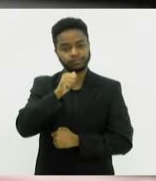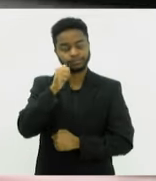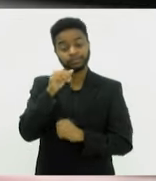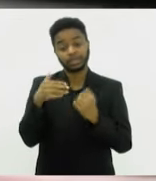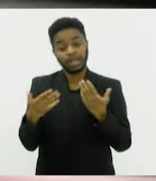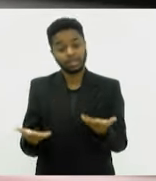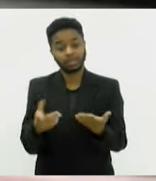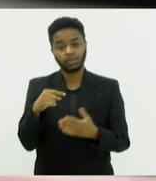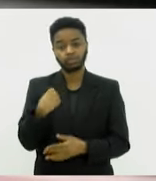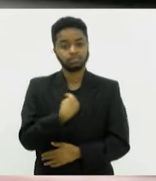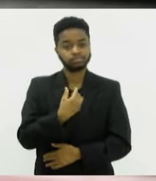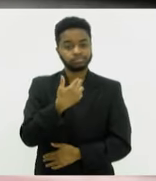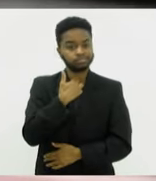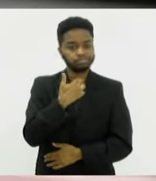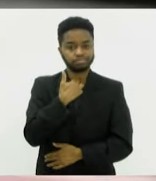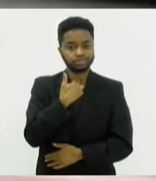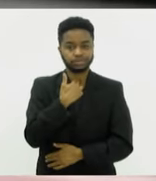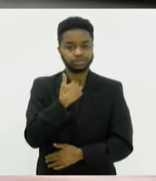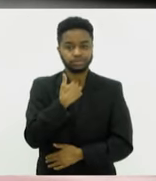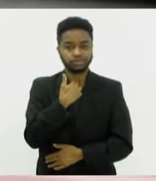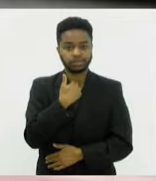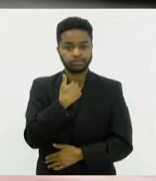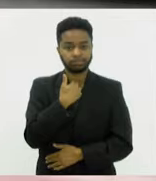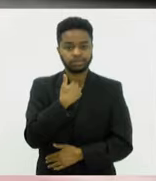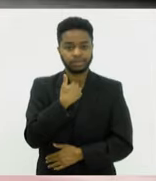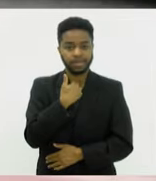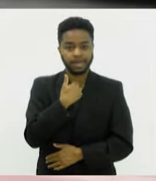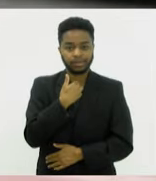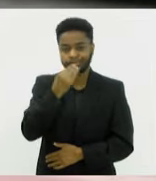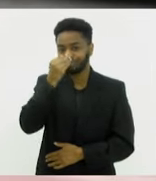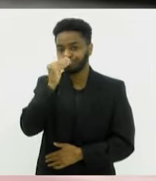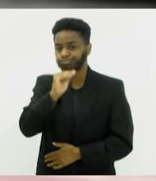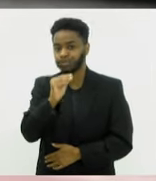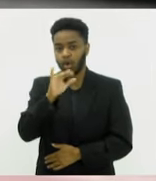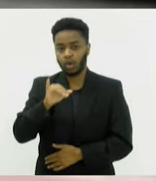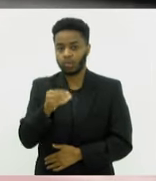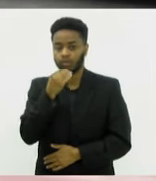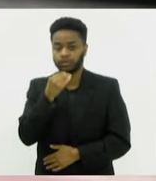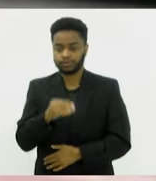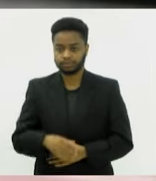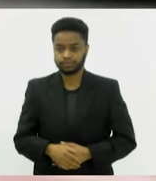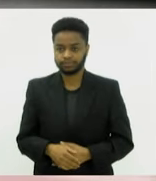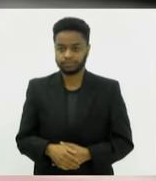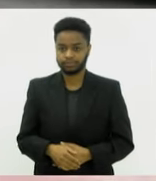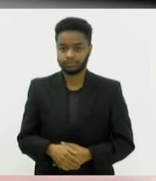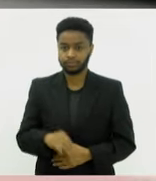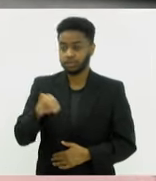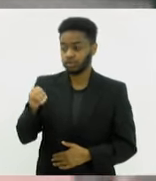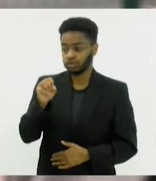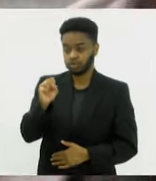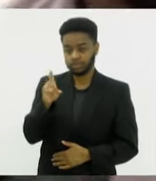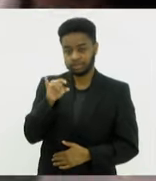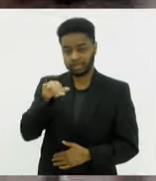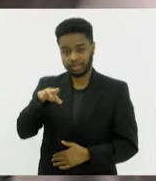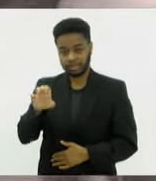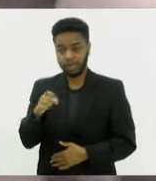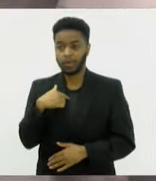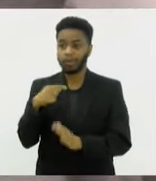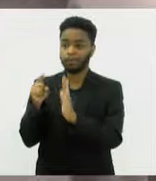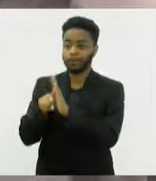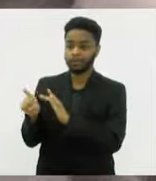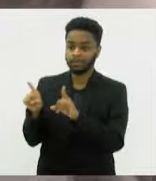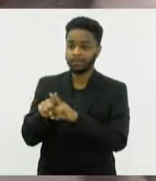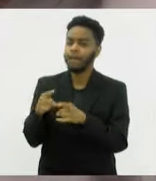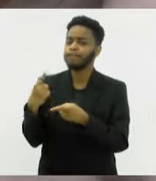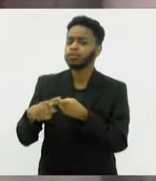gente não podia deixar de aproveitar essa oportunidade. Josiane, eu também faço essa pergunta para você. Por